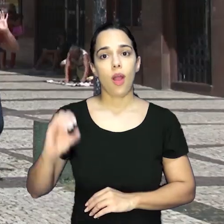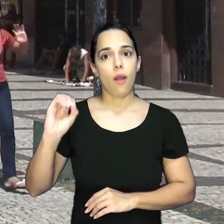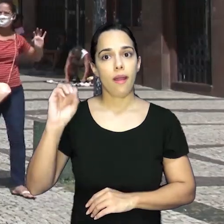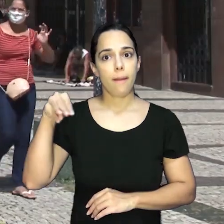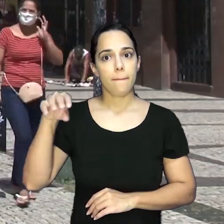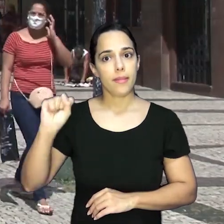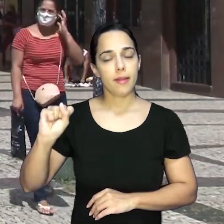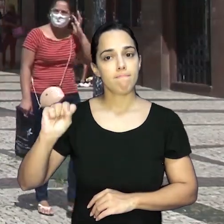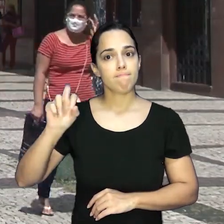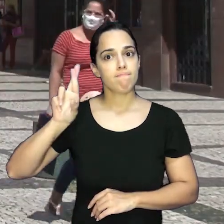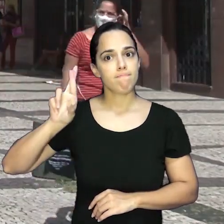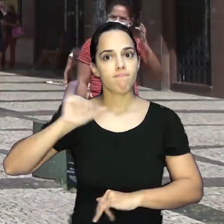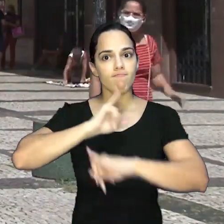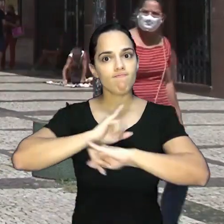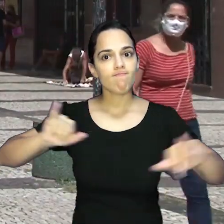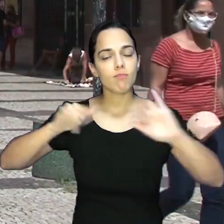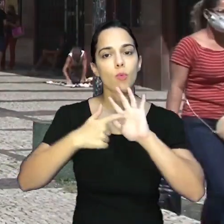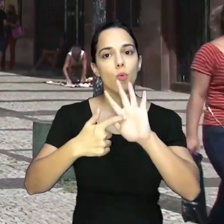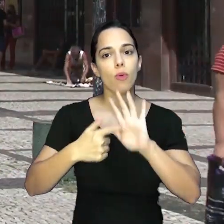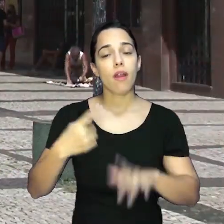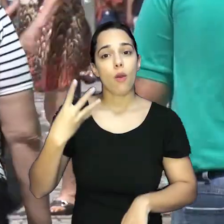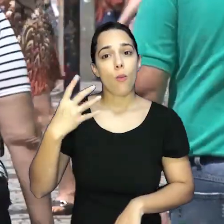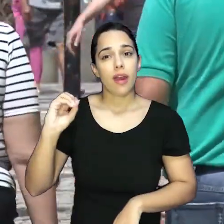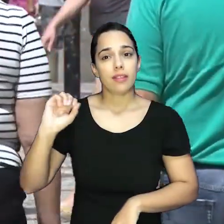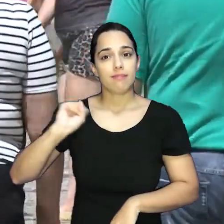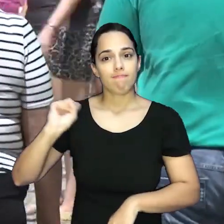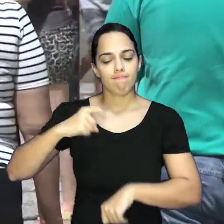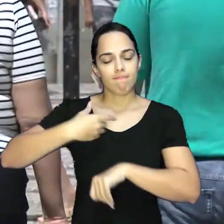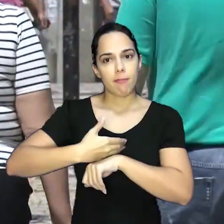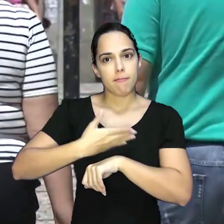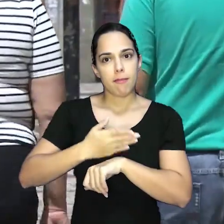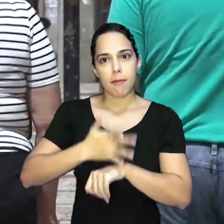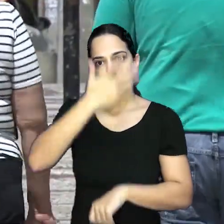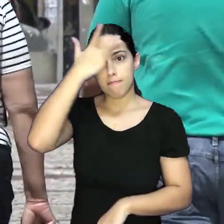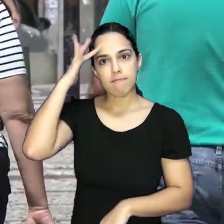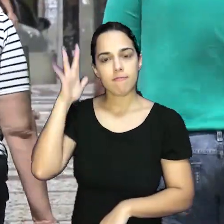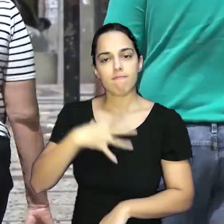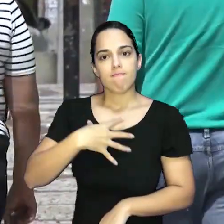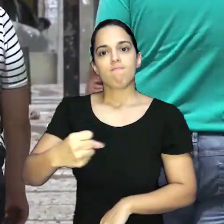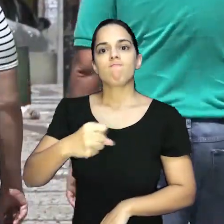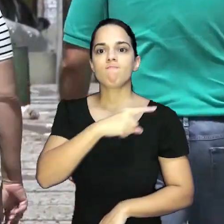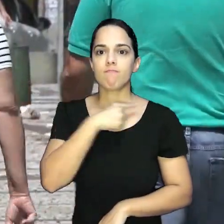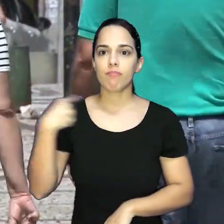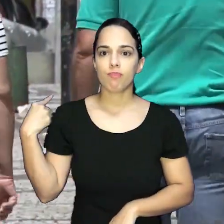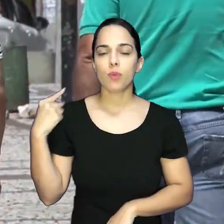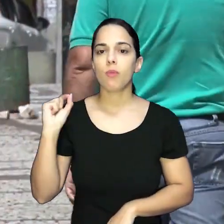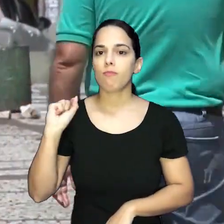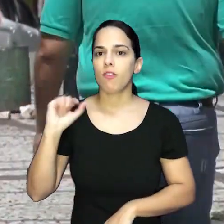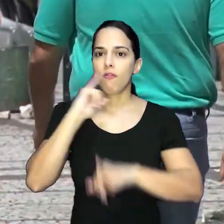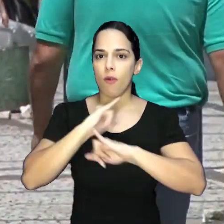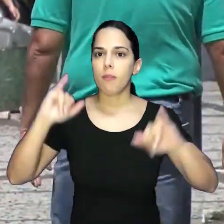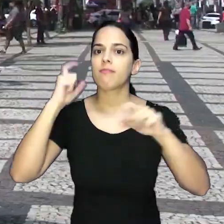Dados da Organização Mundial da Saúde revelam que a cada 40 segundos uma pessoa morre por suicídio no mundo. Uma